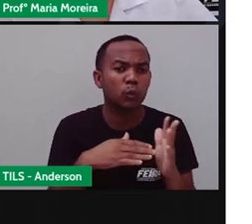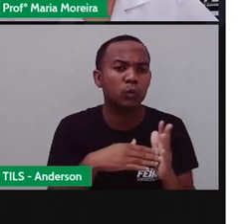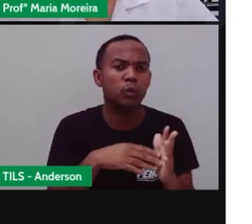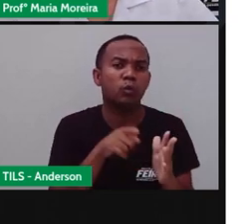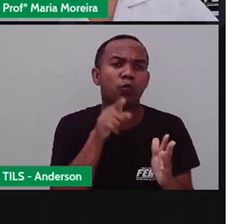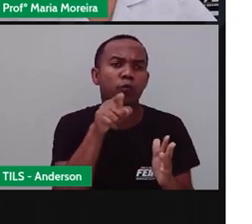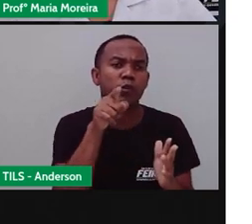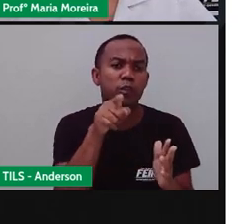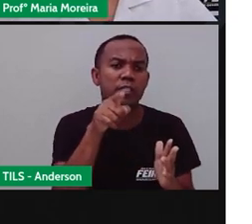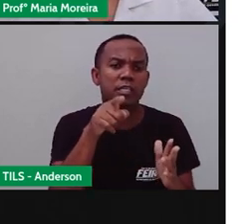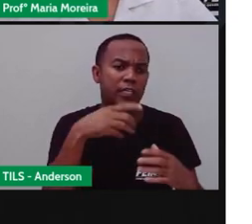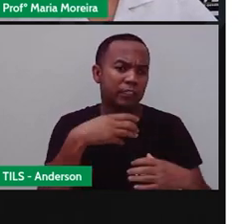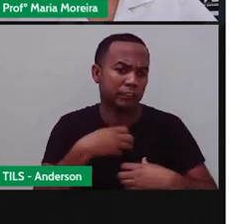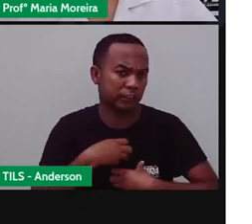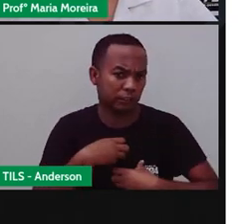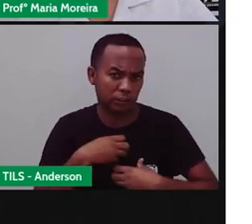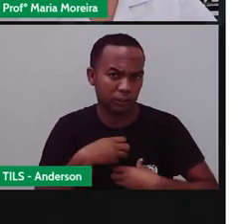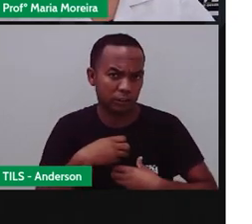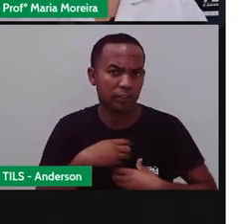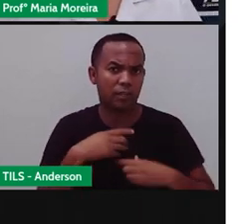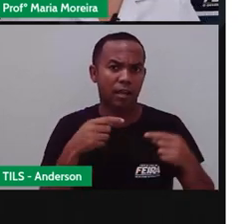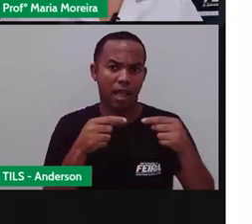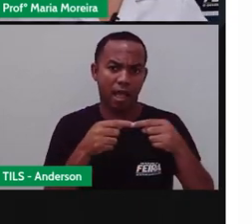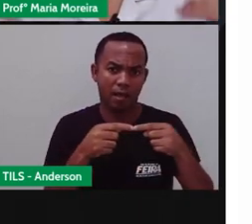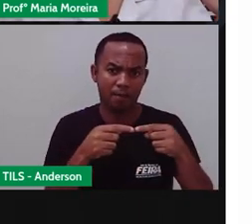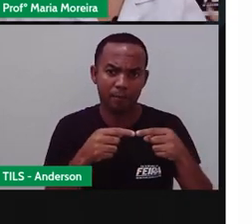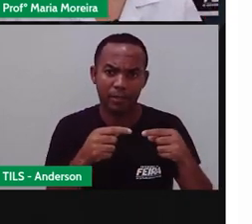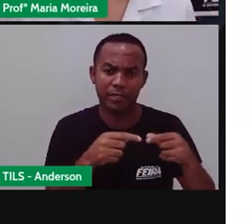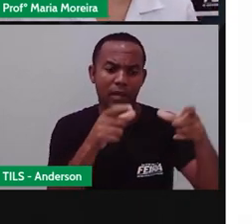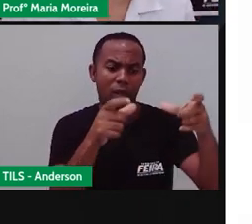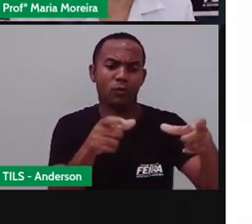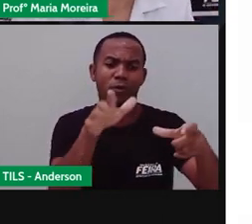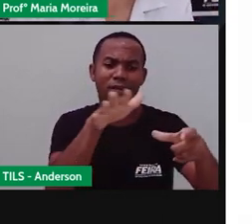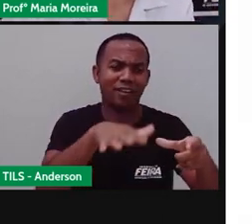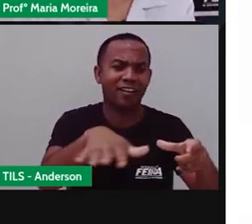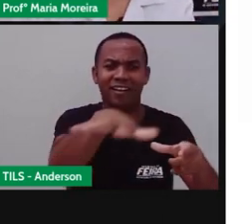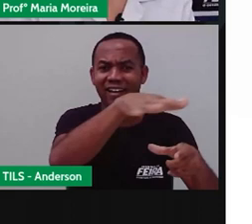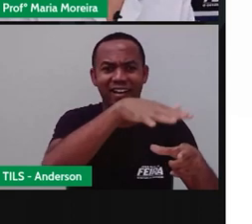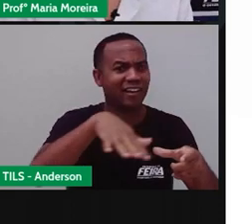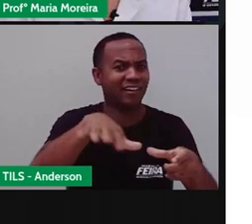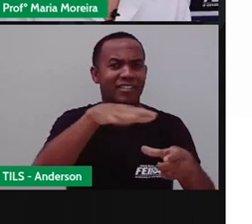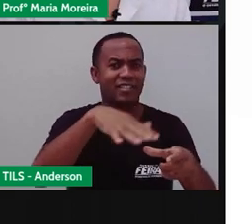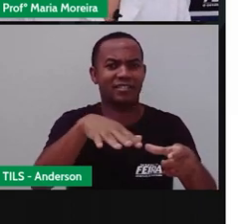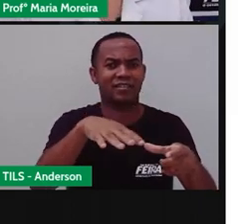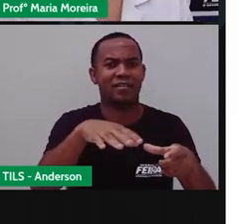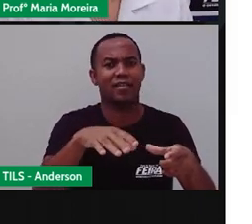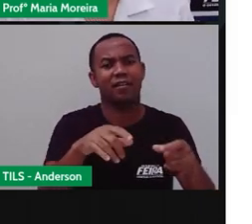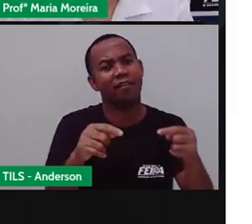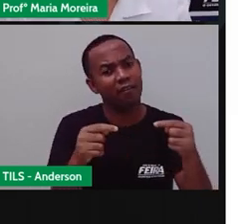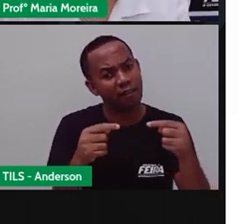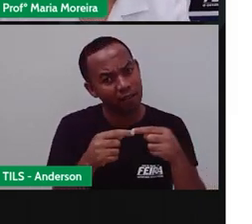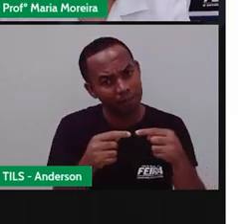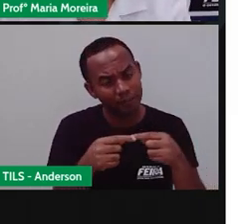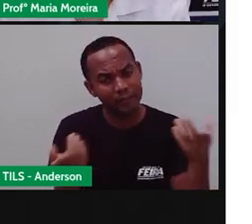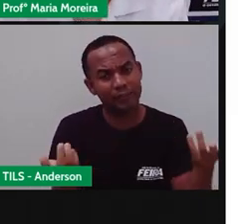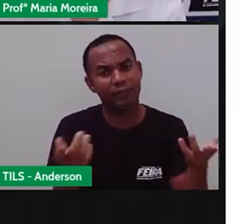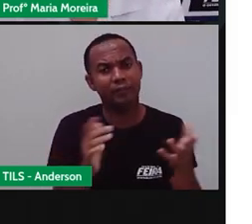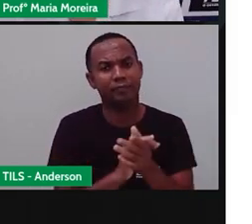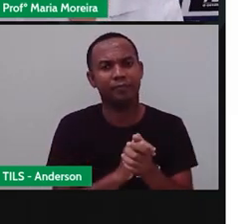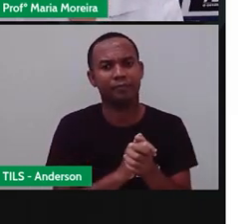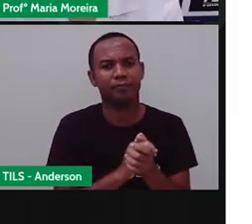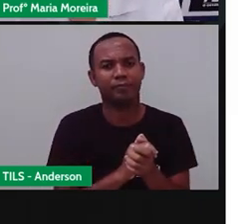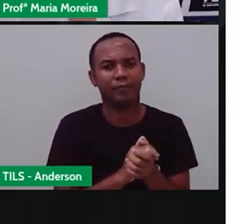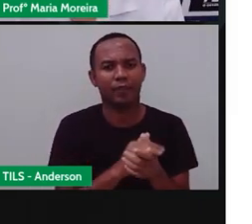sentir é uma paisagem. Então, tudo aquilo que o ser humano consegue sentir. Então, por exemplo,